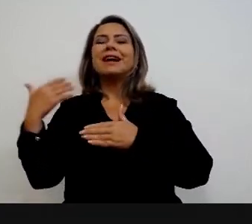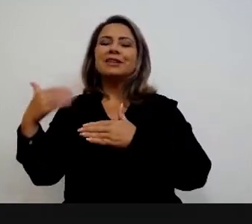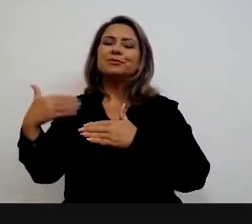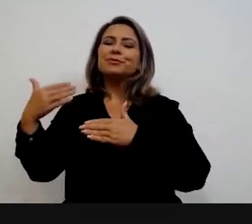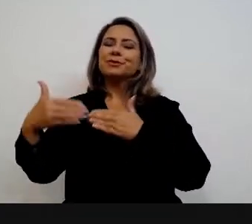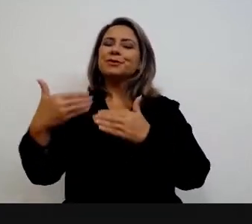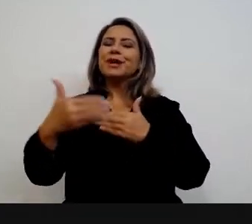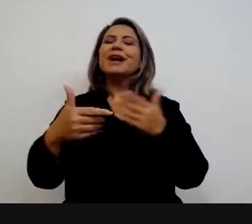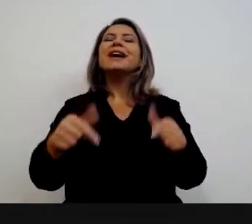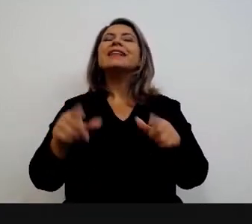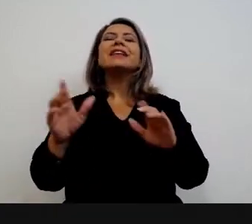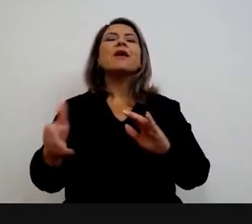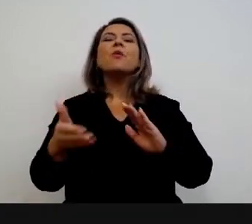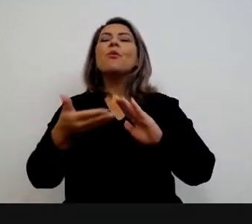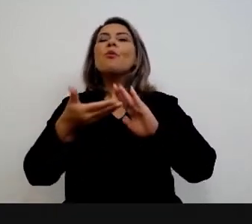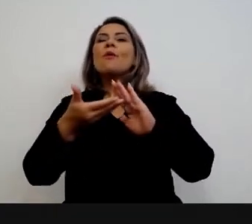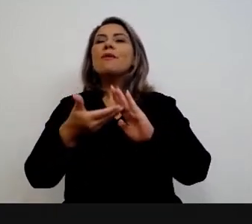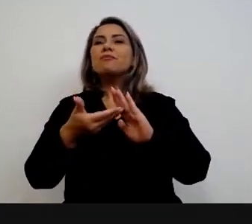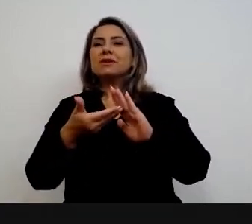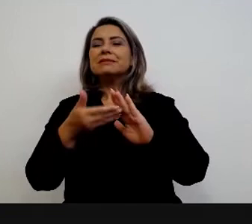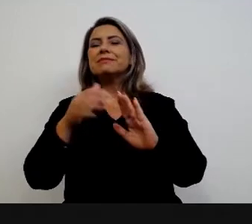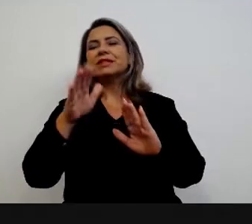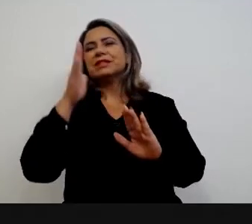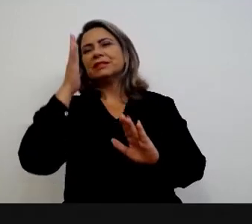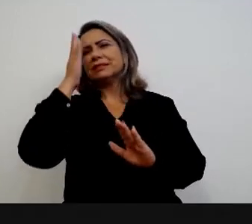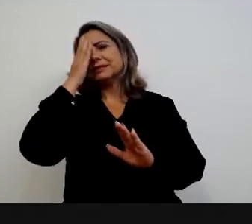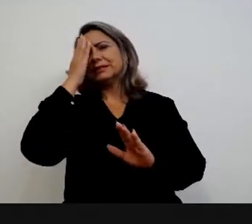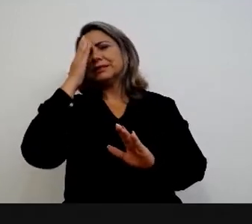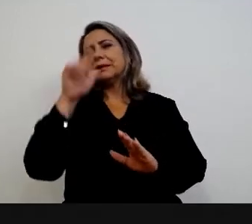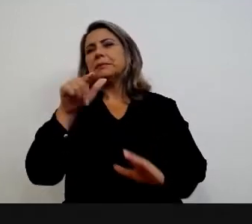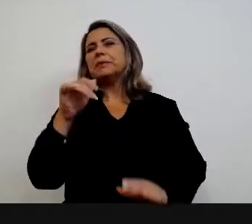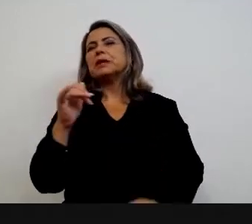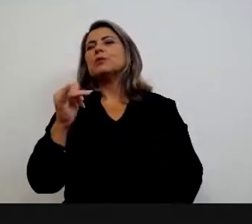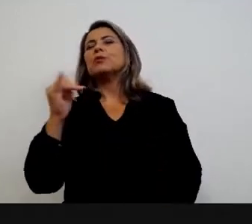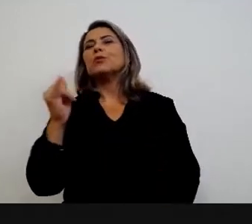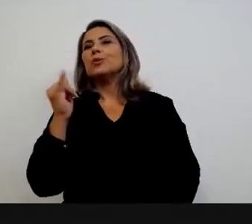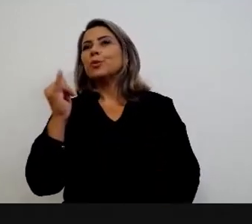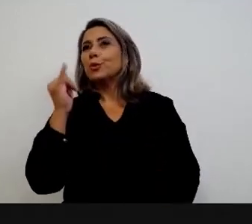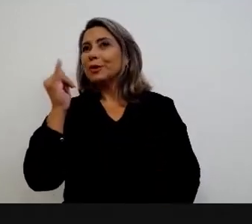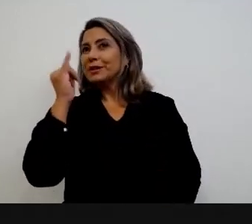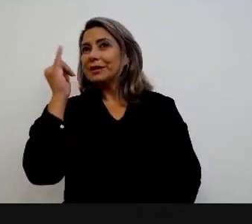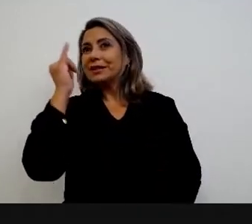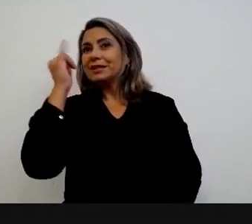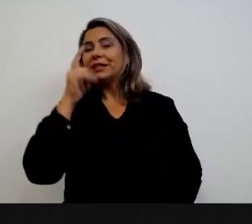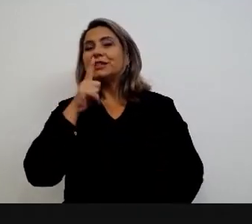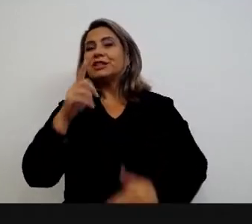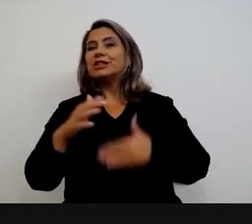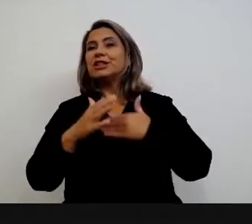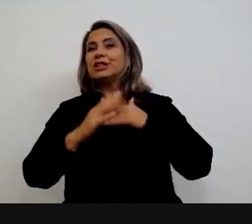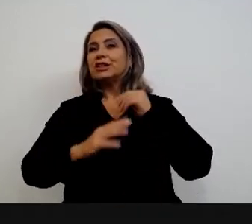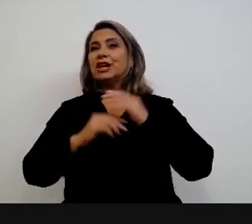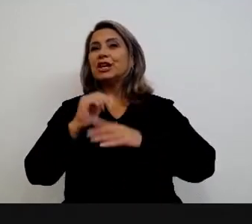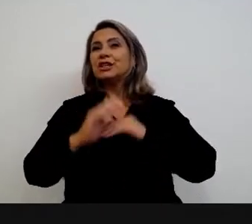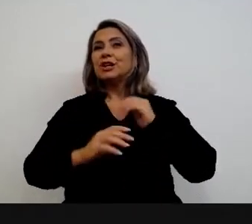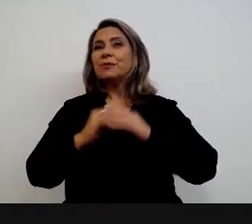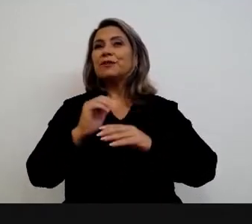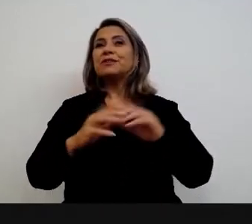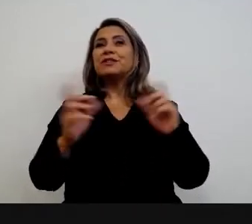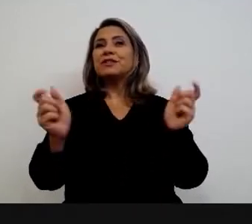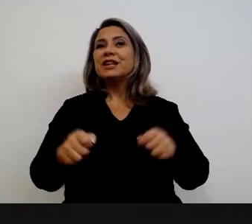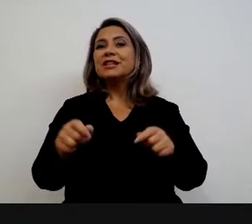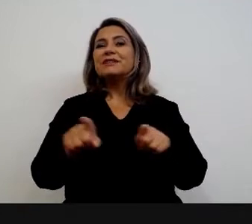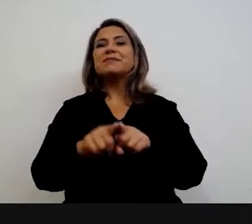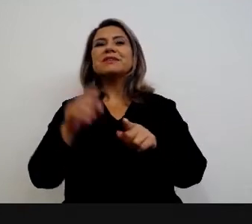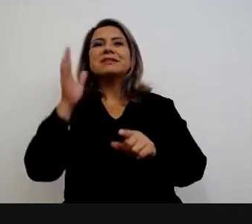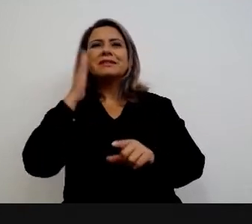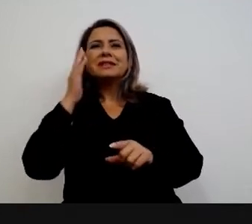veio depois. E a Câmara, ciente da importância que é de ter um quadro de pessoal capacitado,